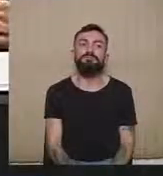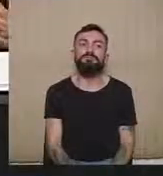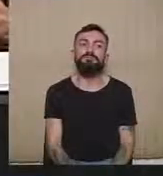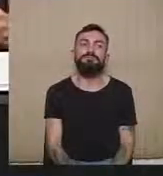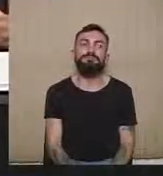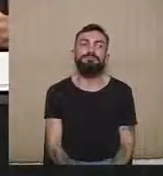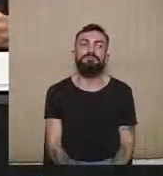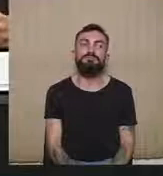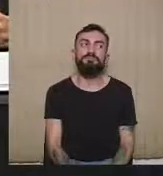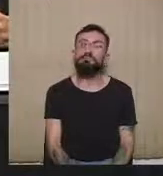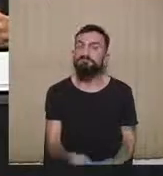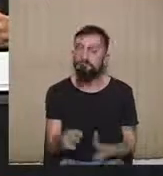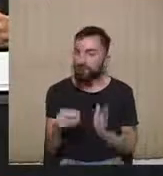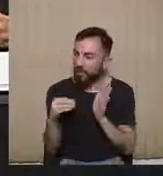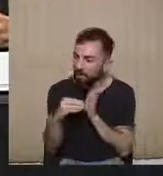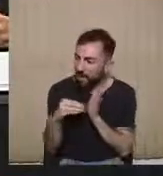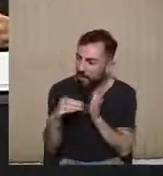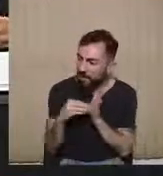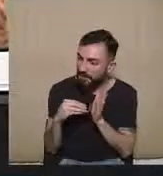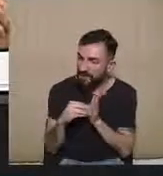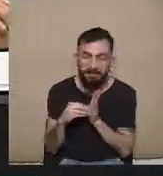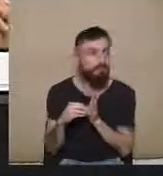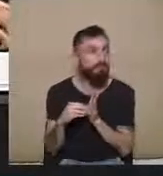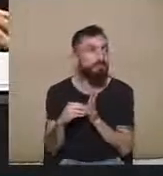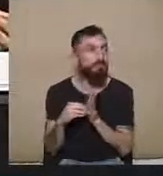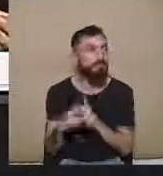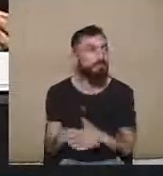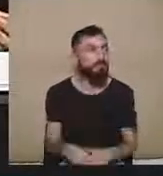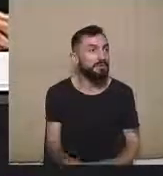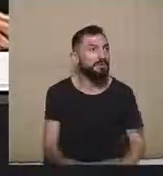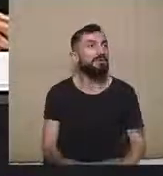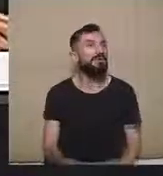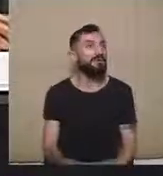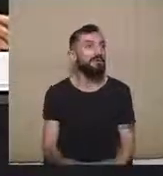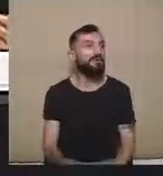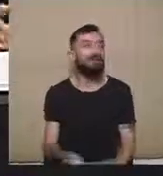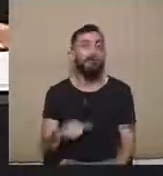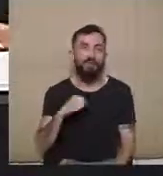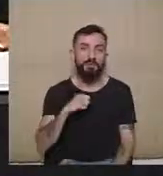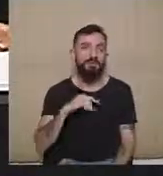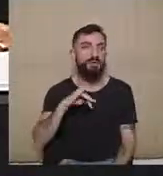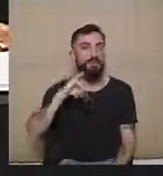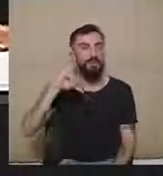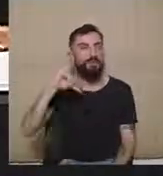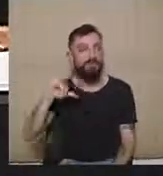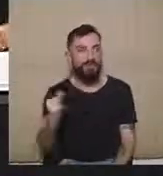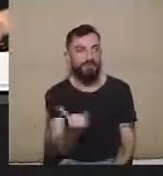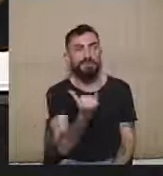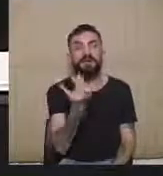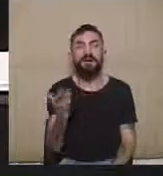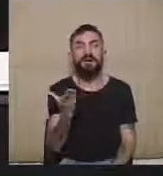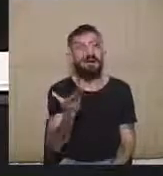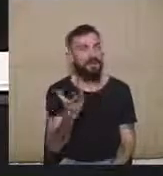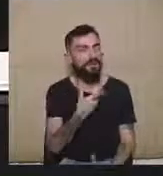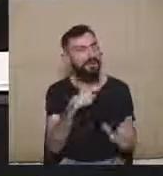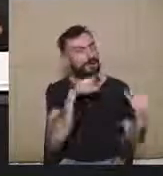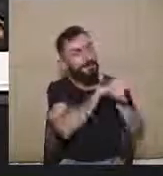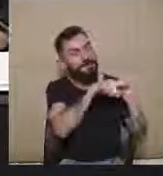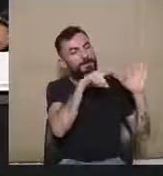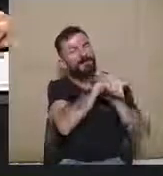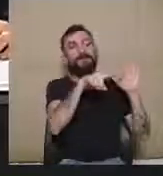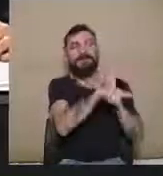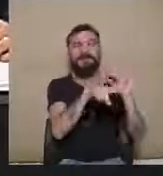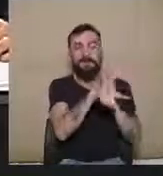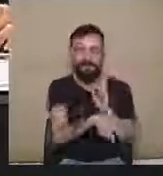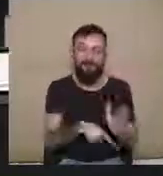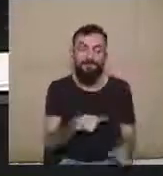Mais alguma coisa? Se tiver uma pergunta. Eu tenho mais uma... Aproveito, me abeberando dessa fonte, eu tenho mais um